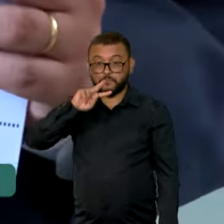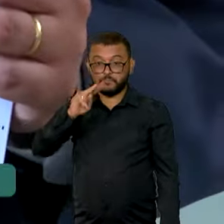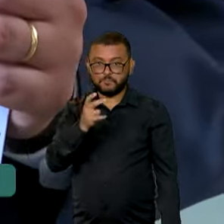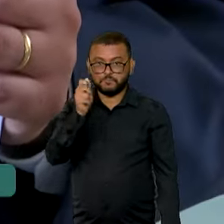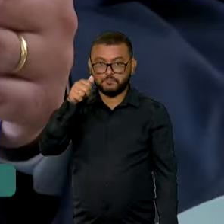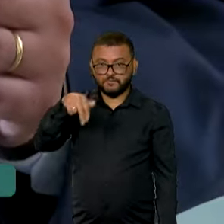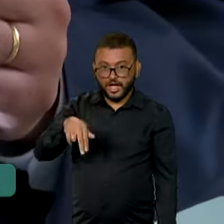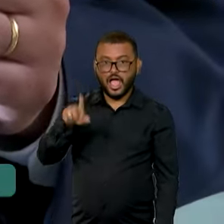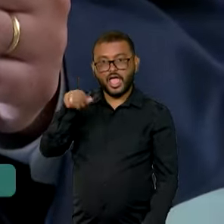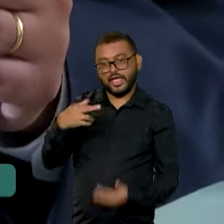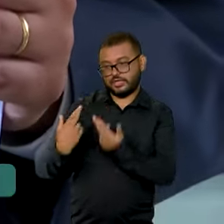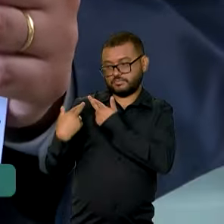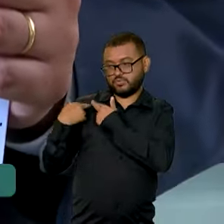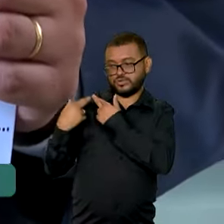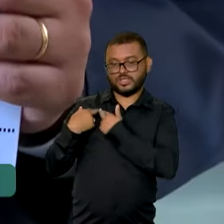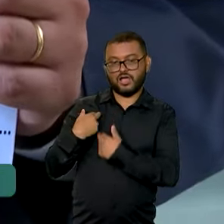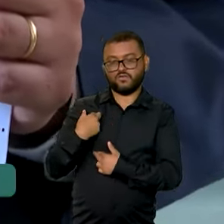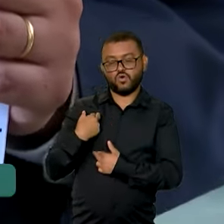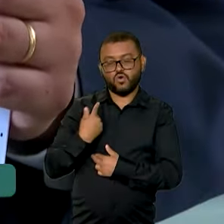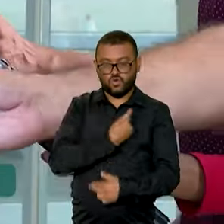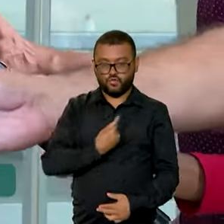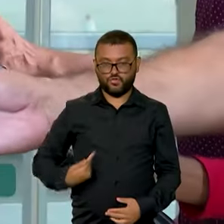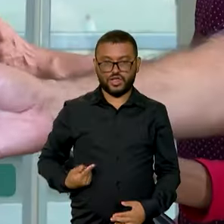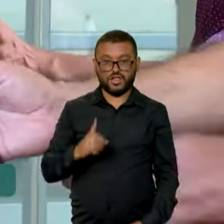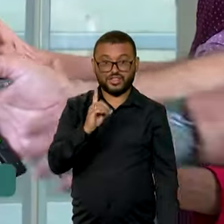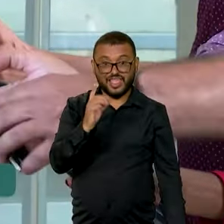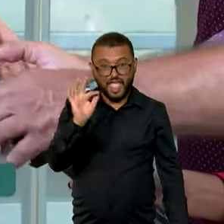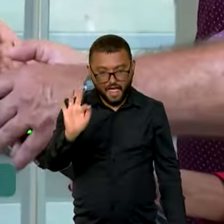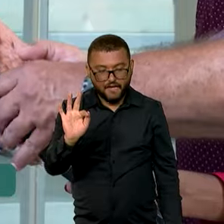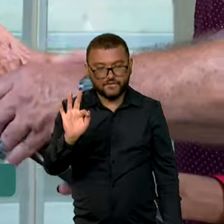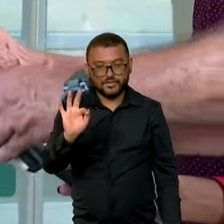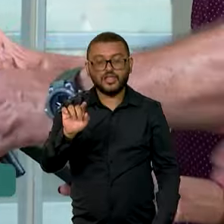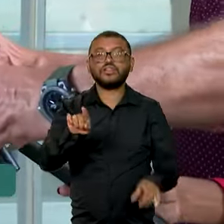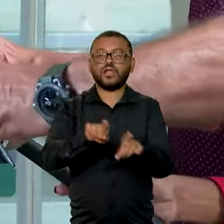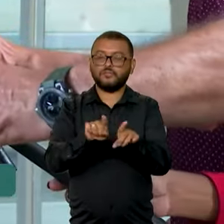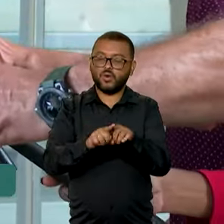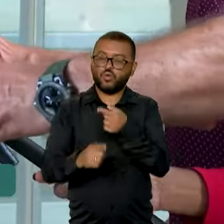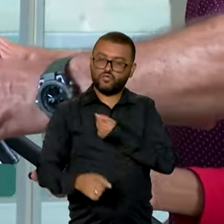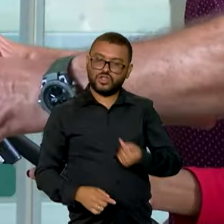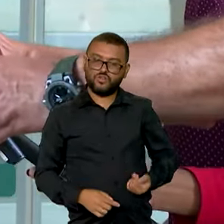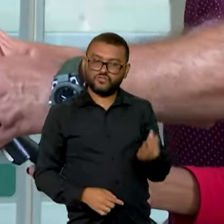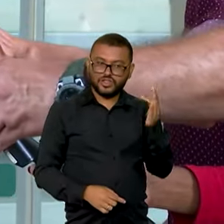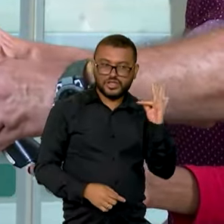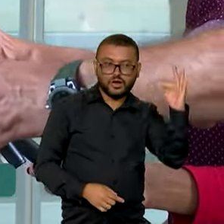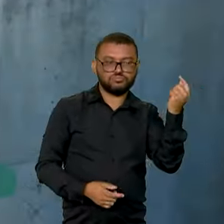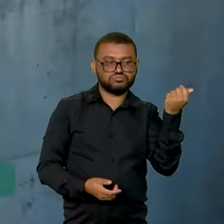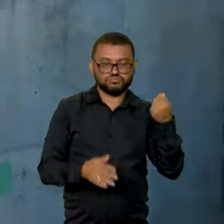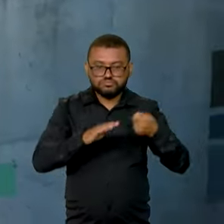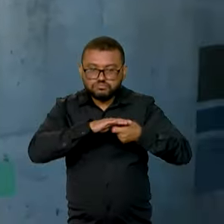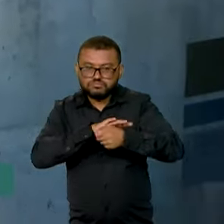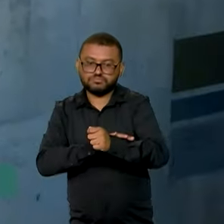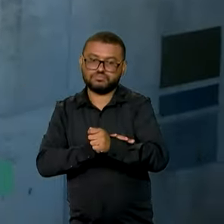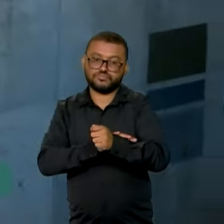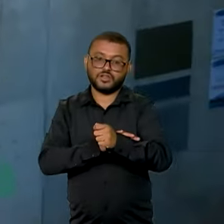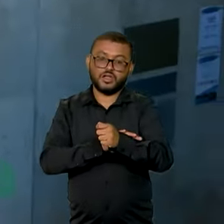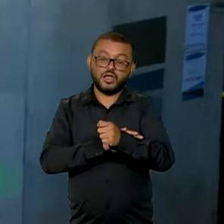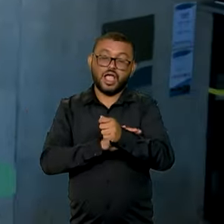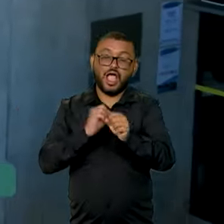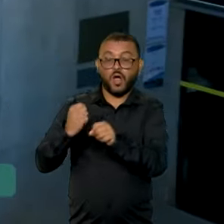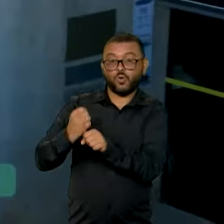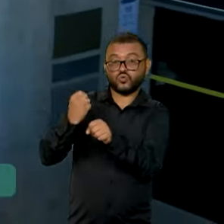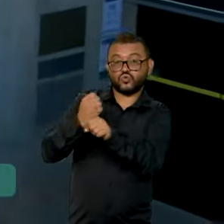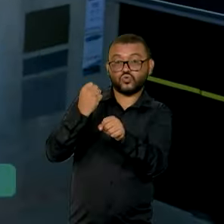responsabilidade do governo do Distrito Federal, o governo federal vai financiar o projeto, mas a obra de